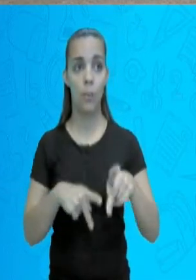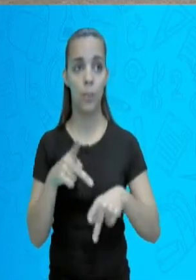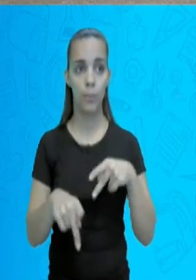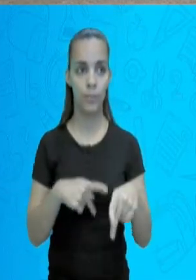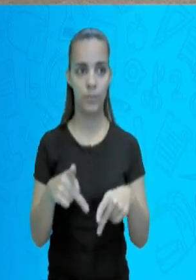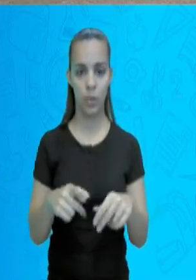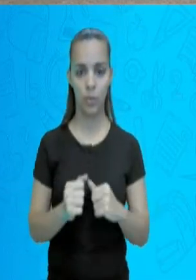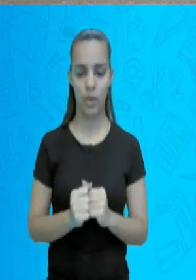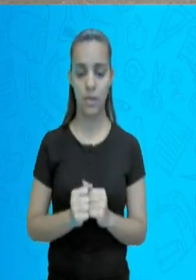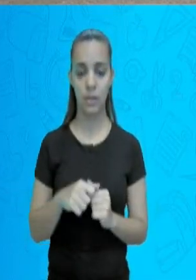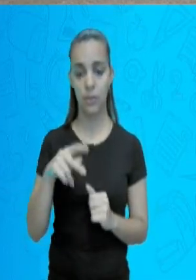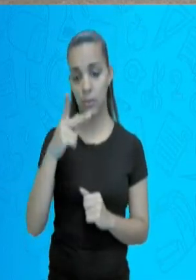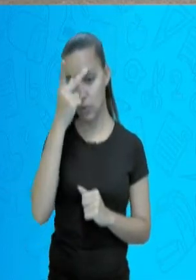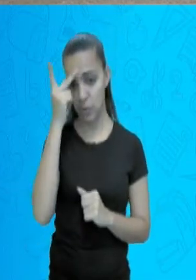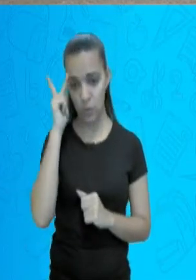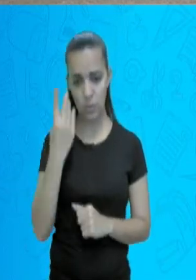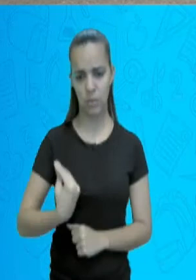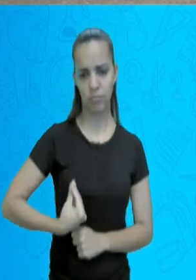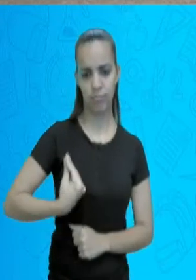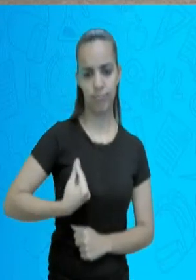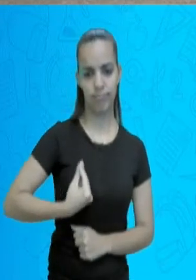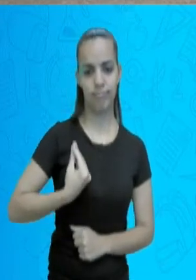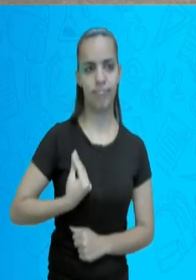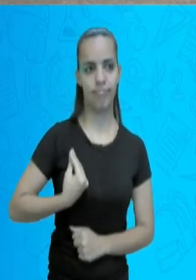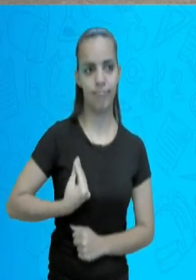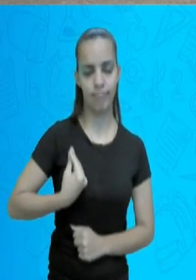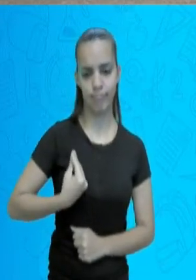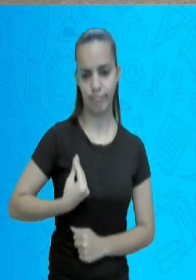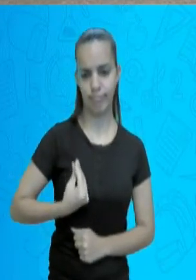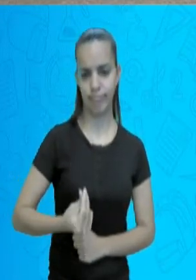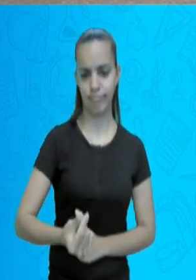mais. Ok?